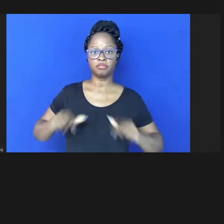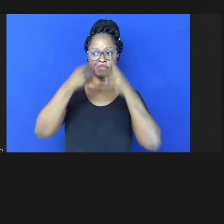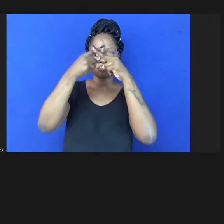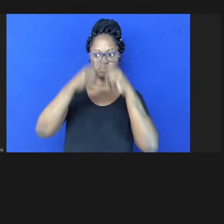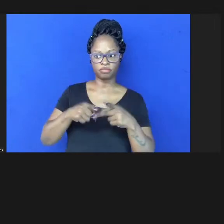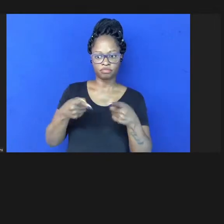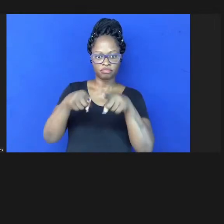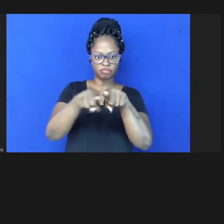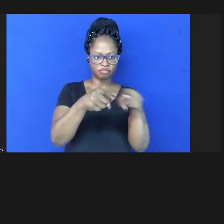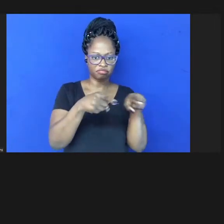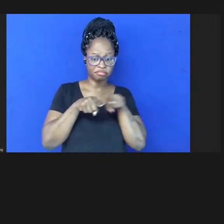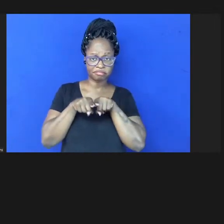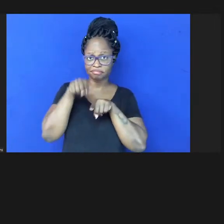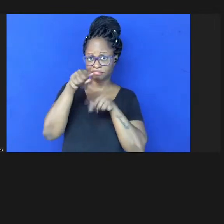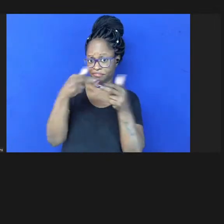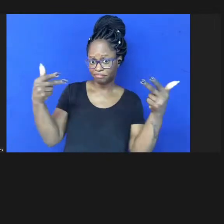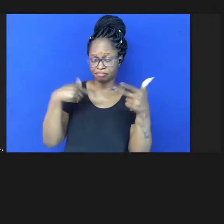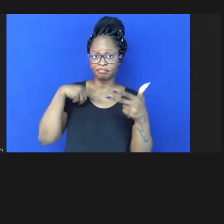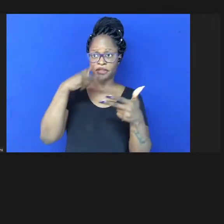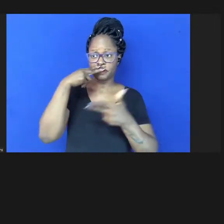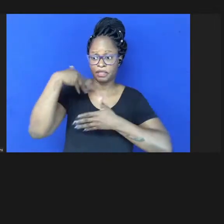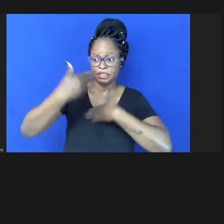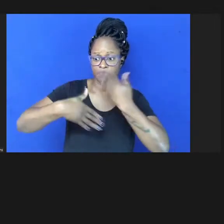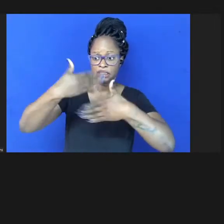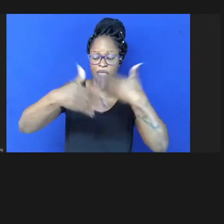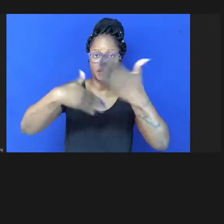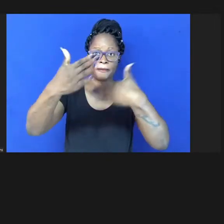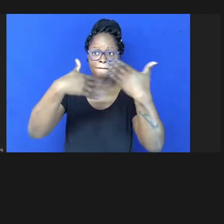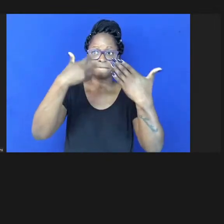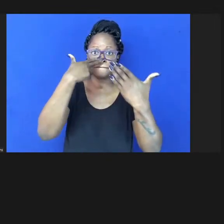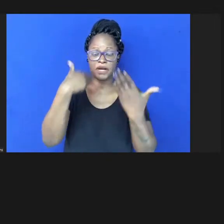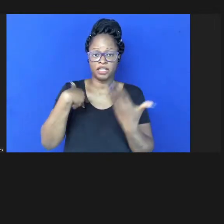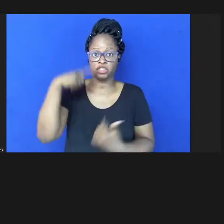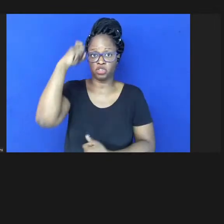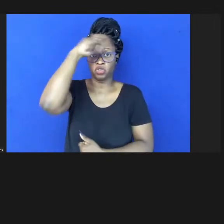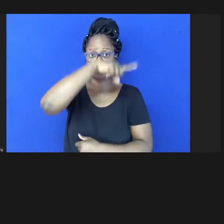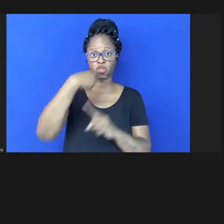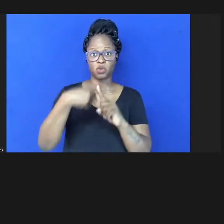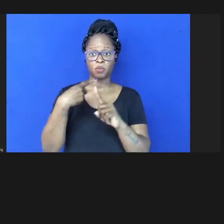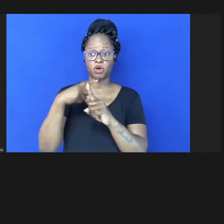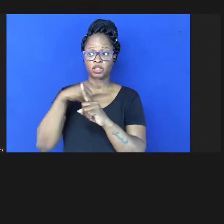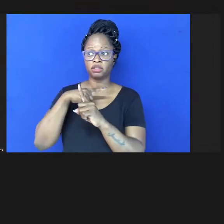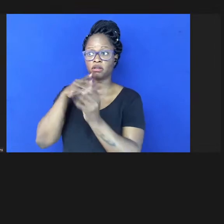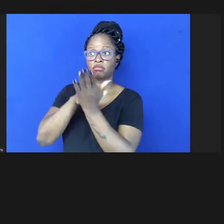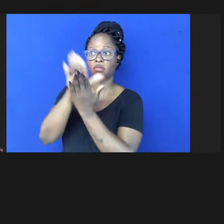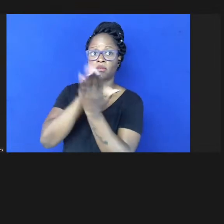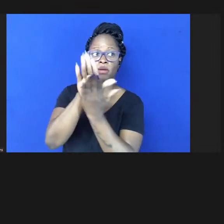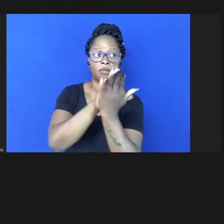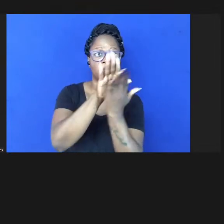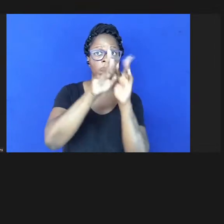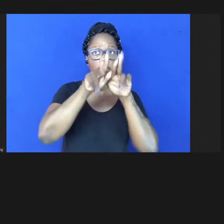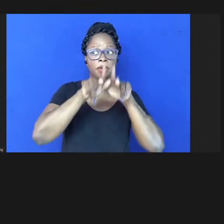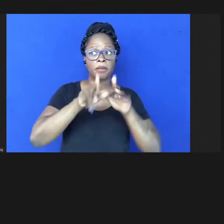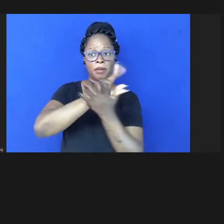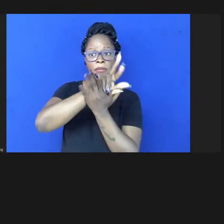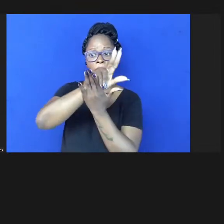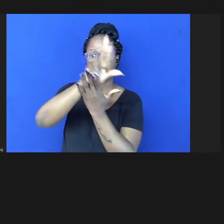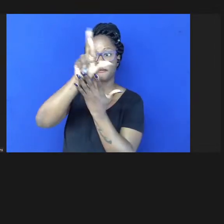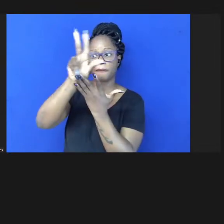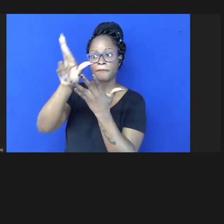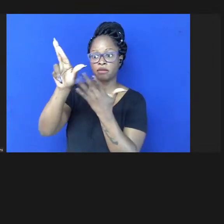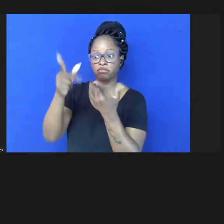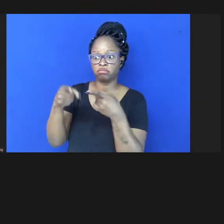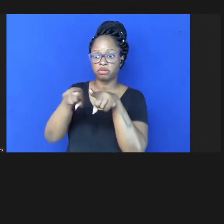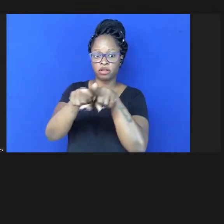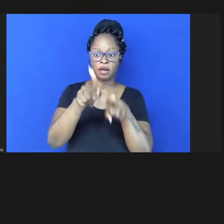e isso é uma coisa que está se tornando cada vez mais difícil porque tem tantos papers sendo publicados hoje em dia em que a revisão dos pares está se